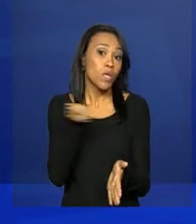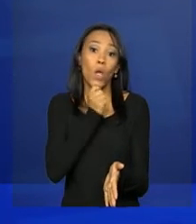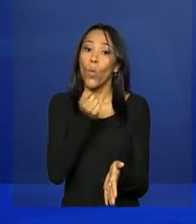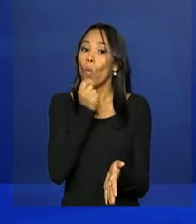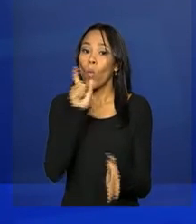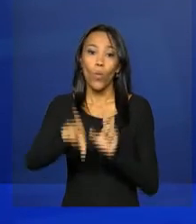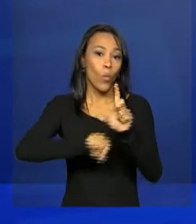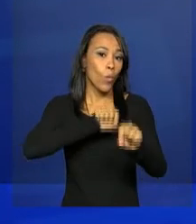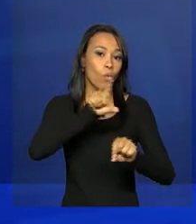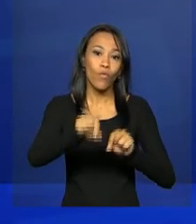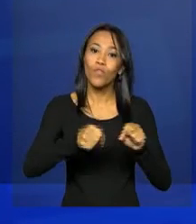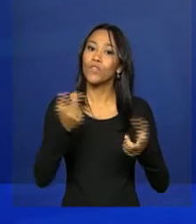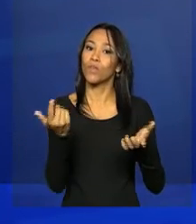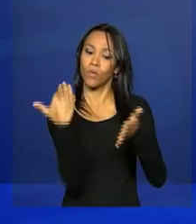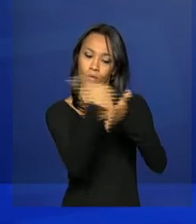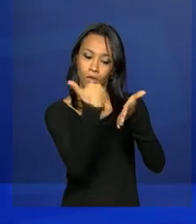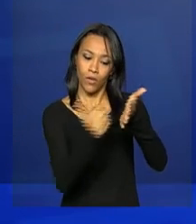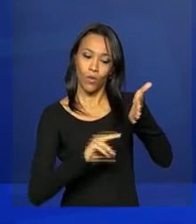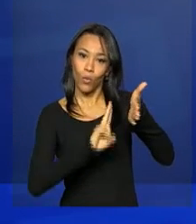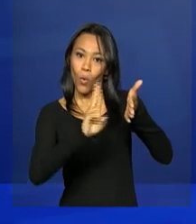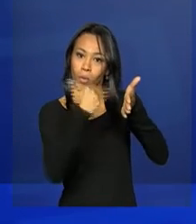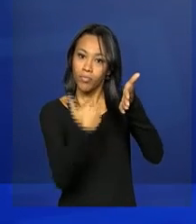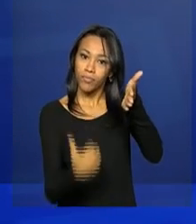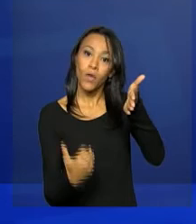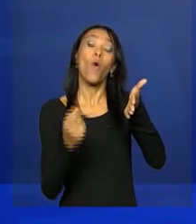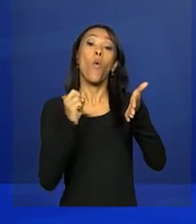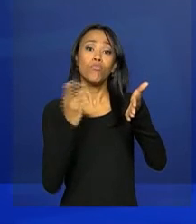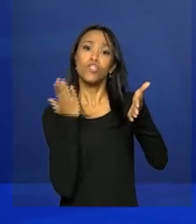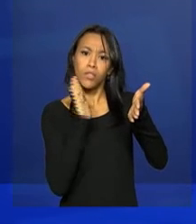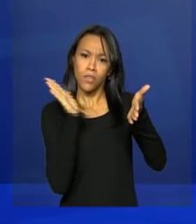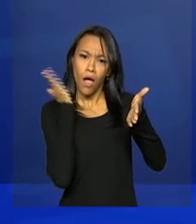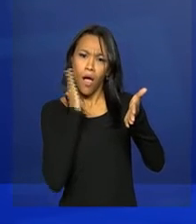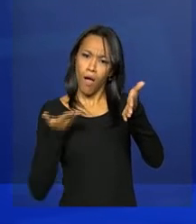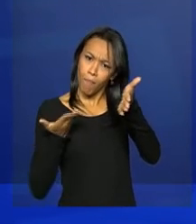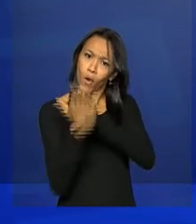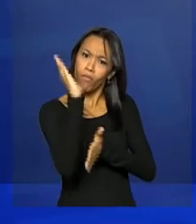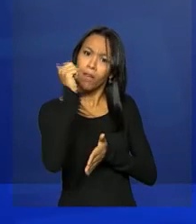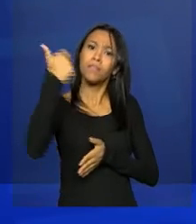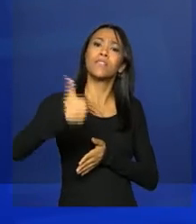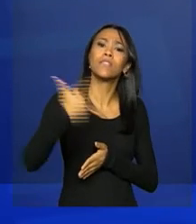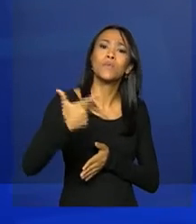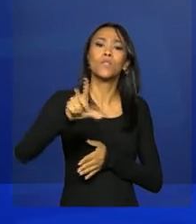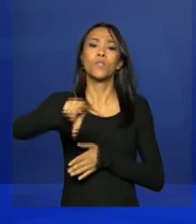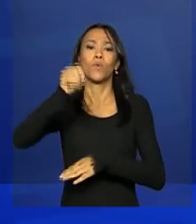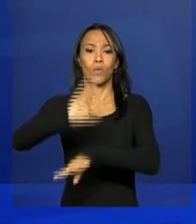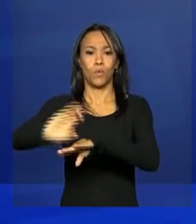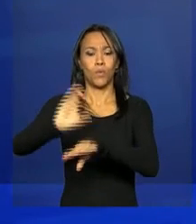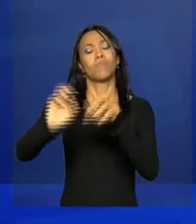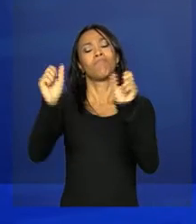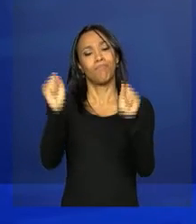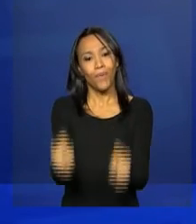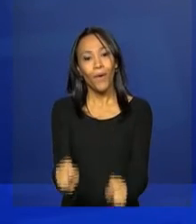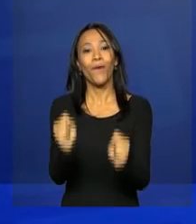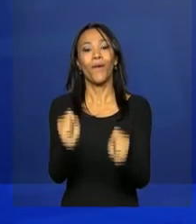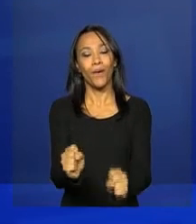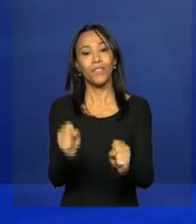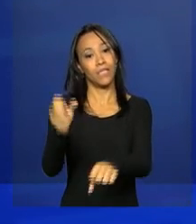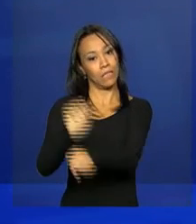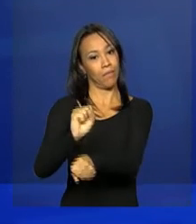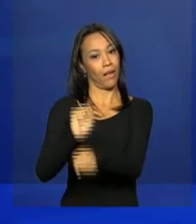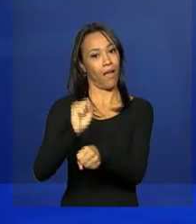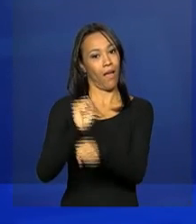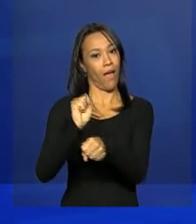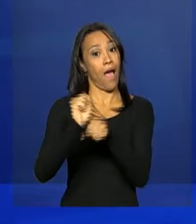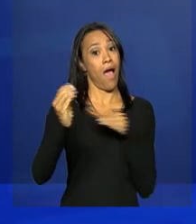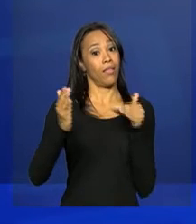selecionados na chamada regular ou que foram aprovados na segunda opção de curso, poderão entrar na lista de espera